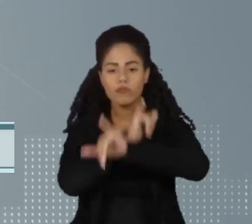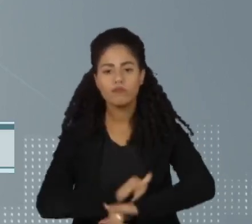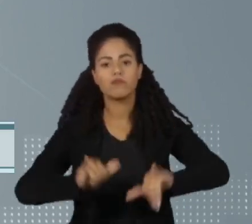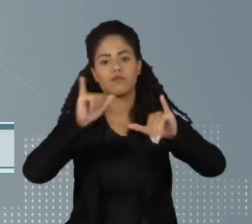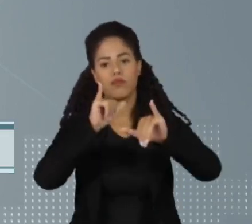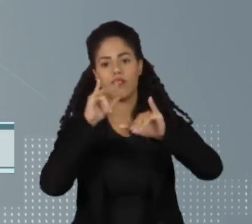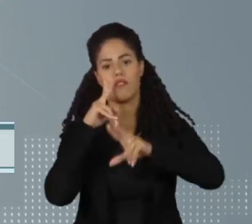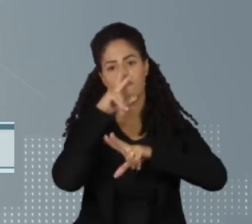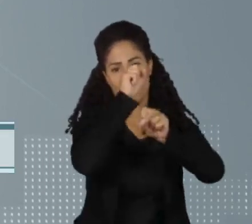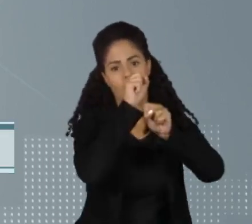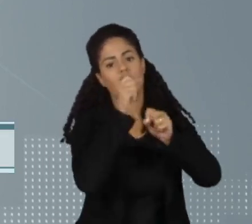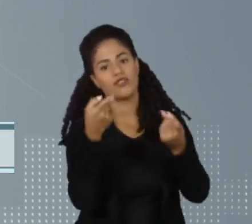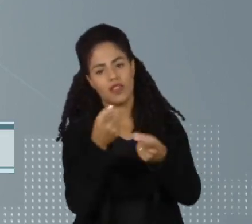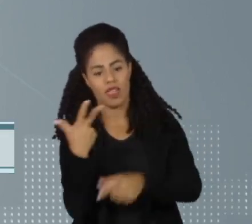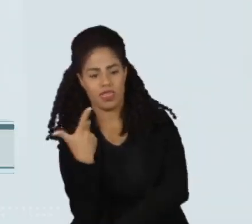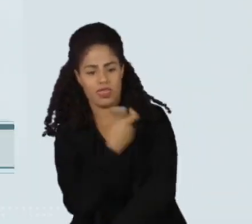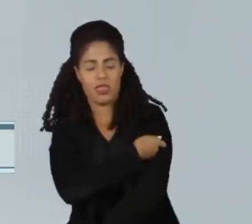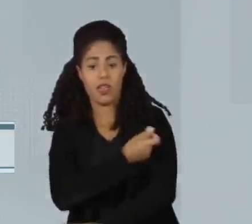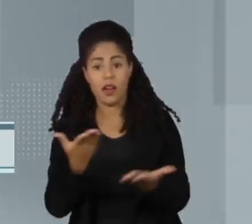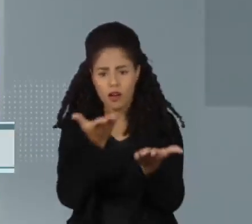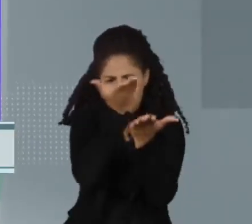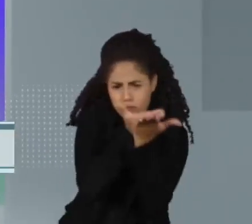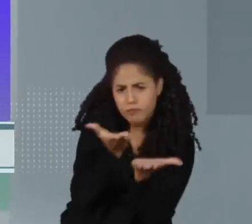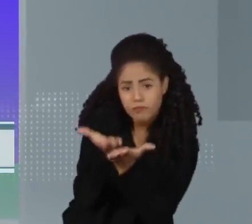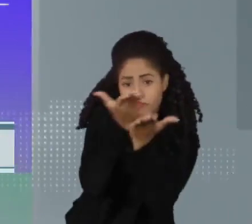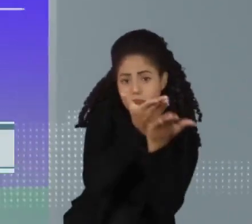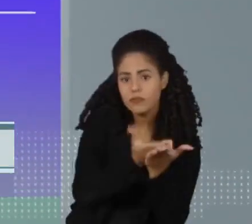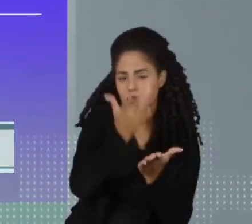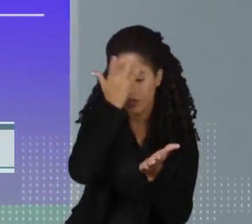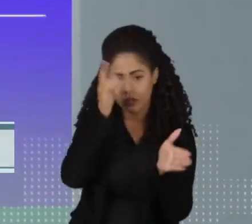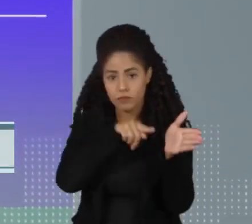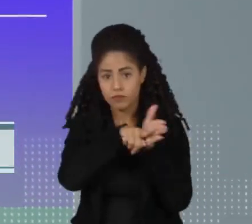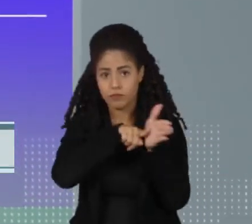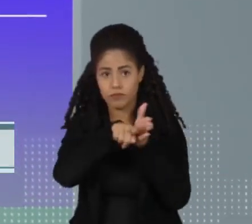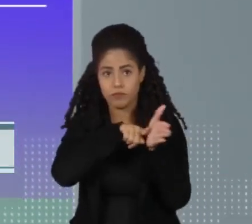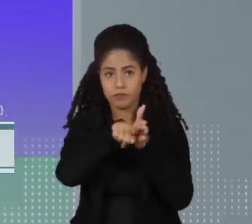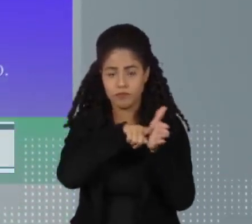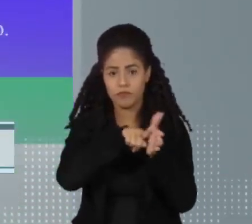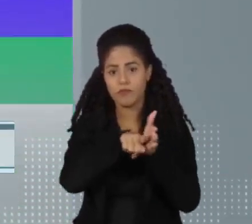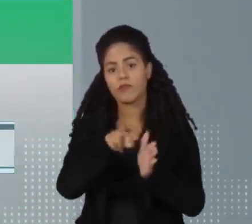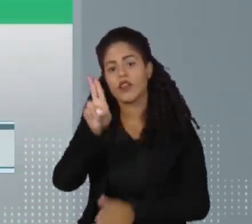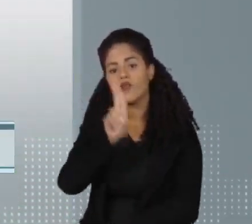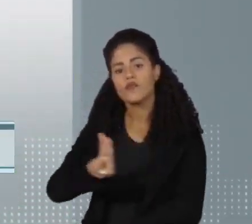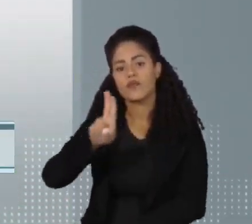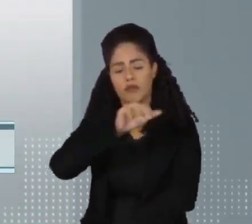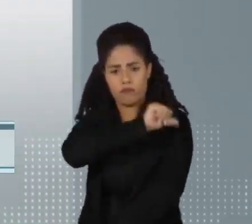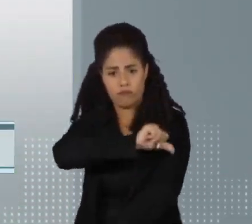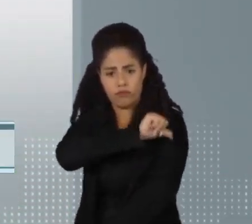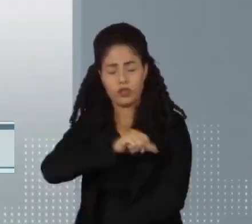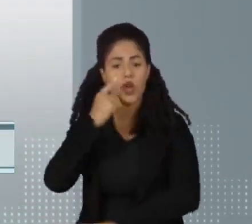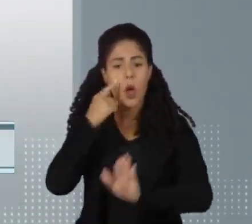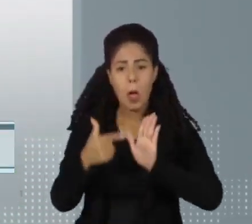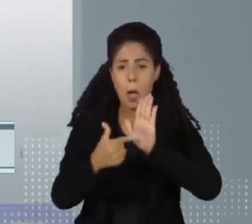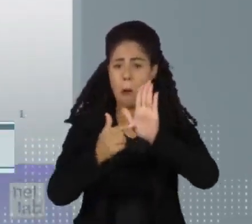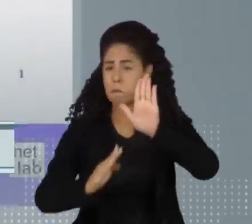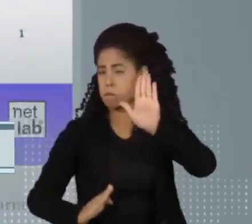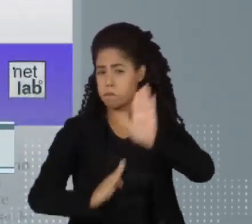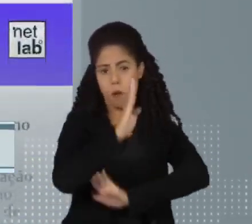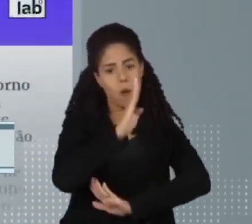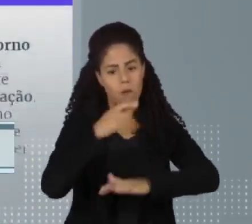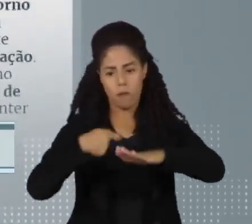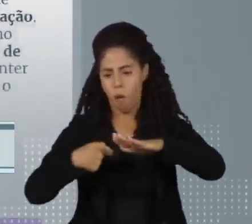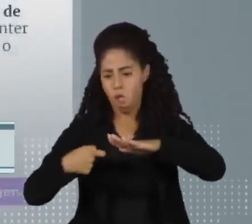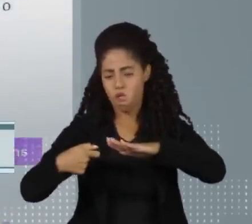bivalente da Covid. O estudo feito pelos pesquisadores da Universidade Federal do Rio de Janeiro mostrou que houve um pico de fake